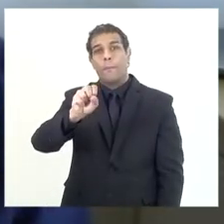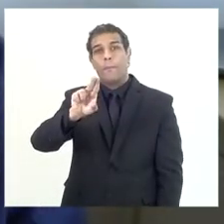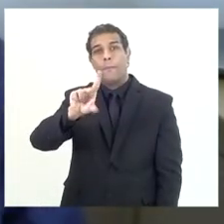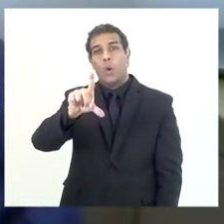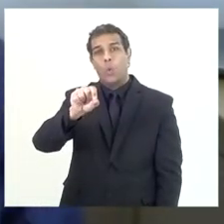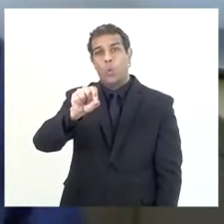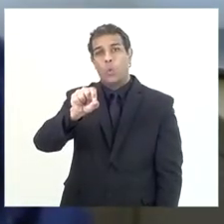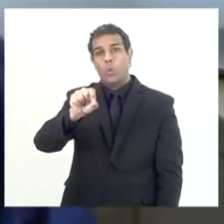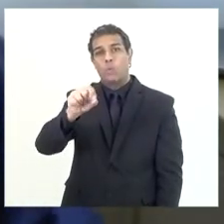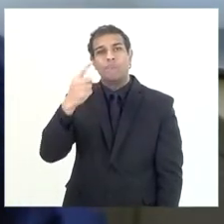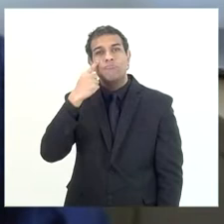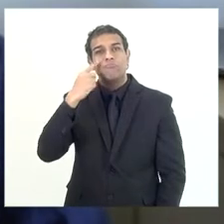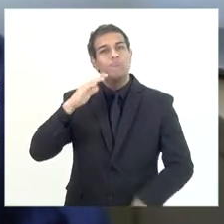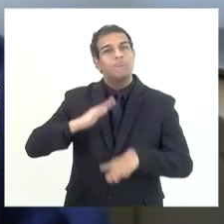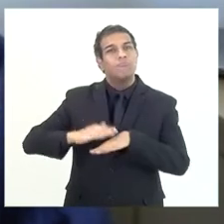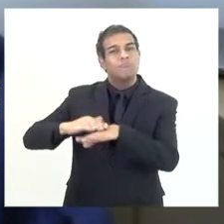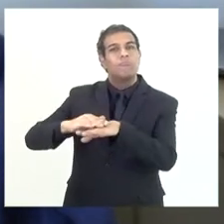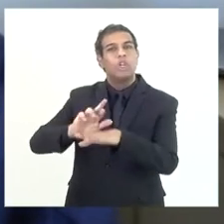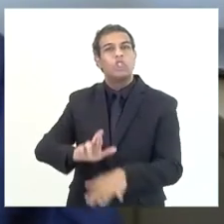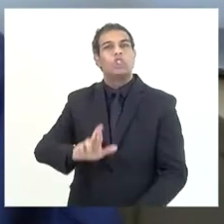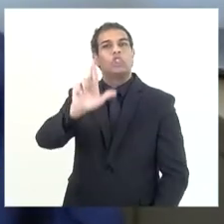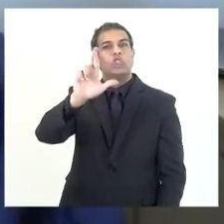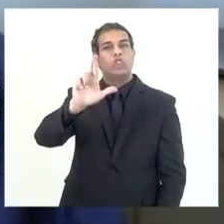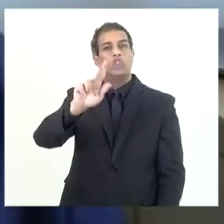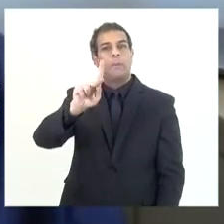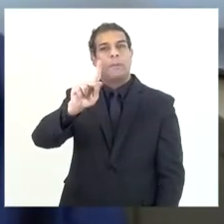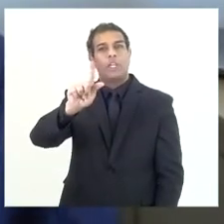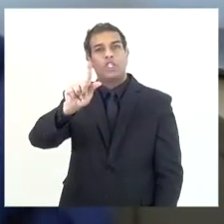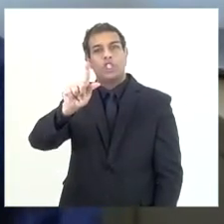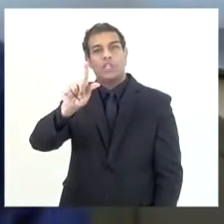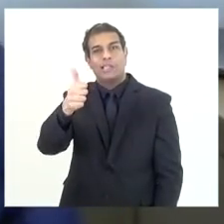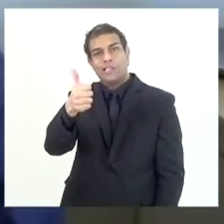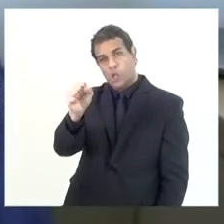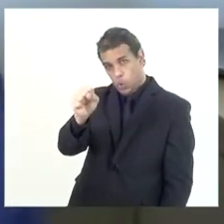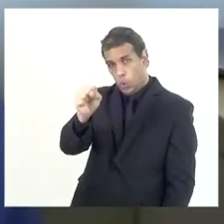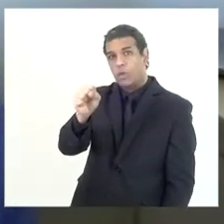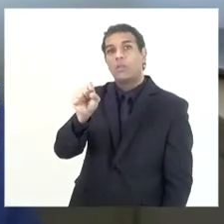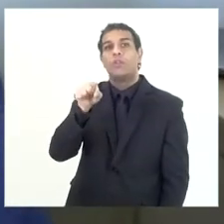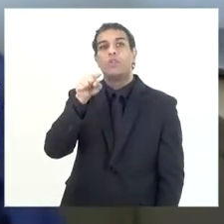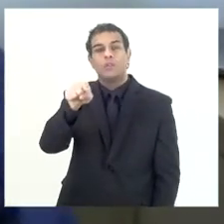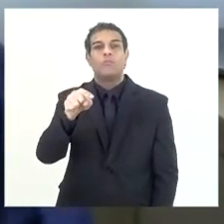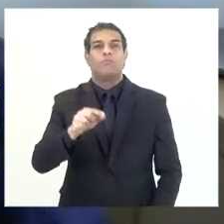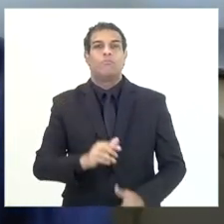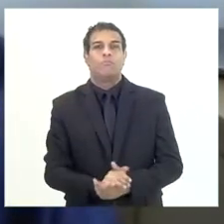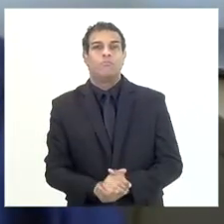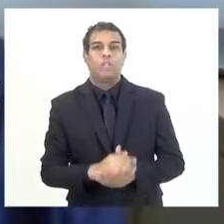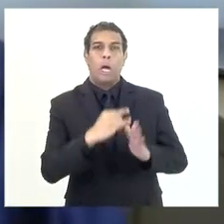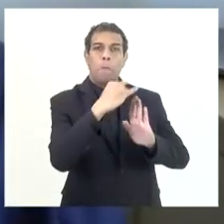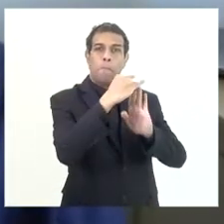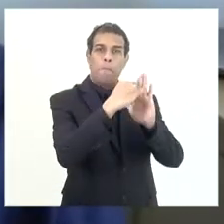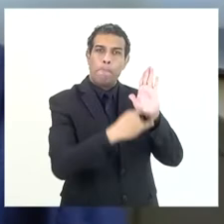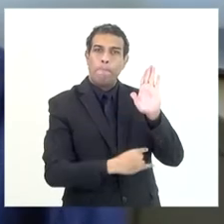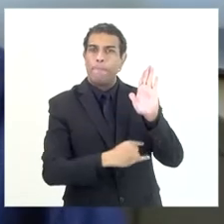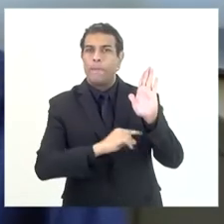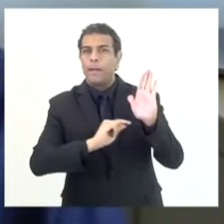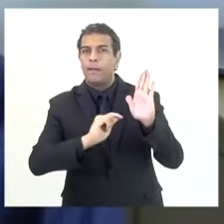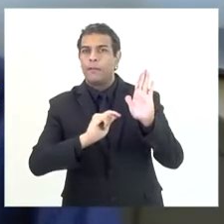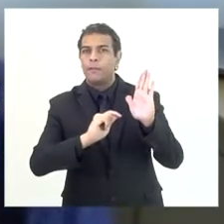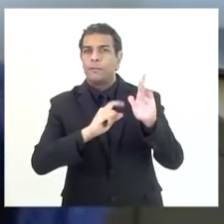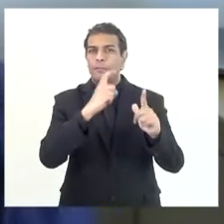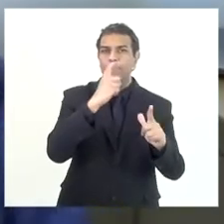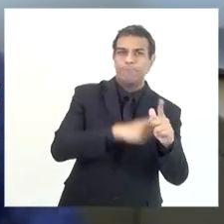que chefia a PG-18 receita receitas não tributárias,